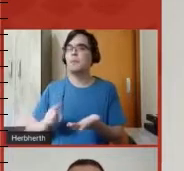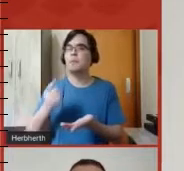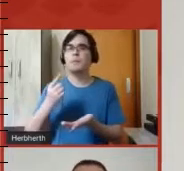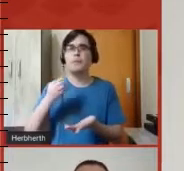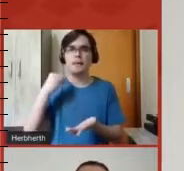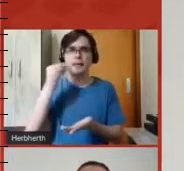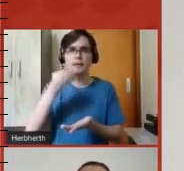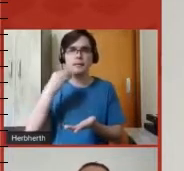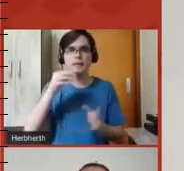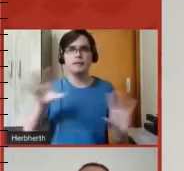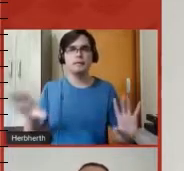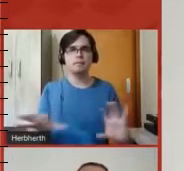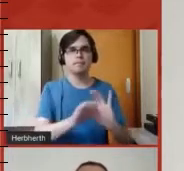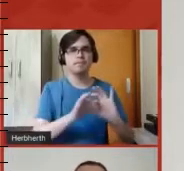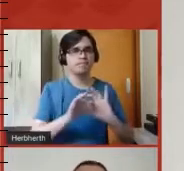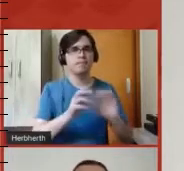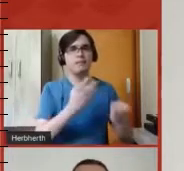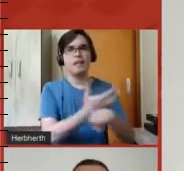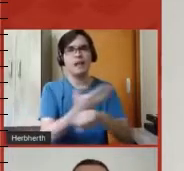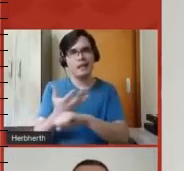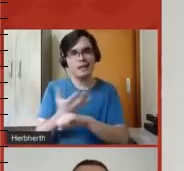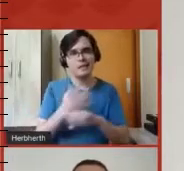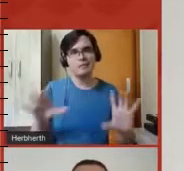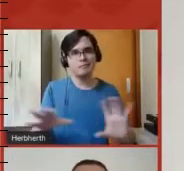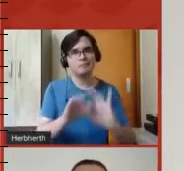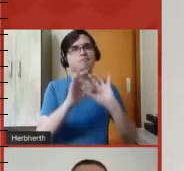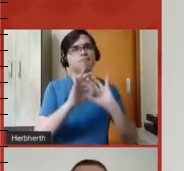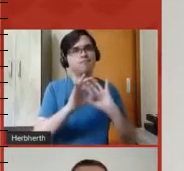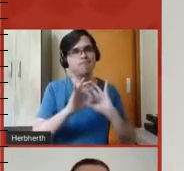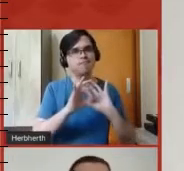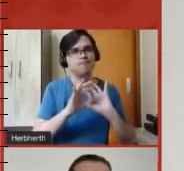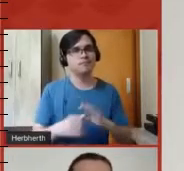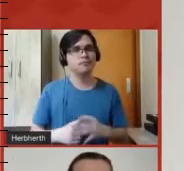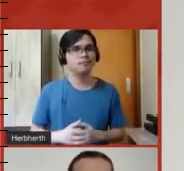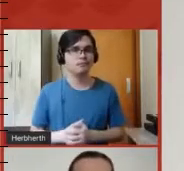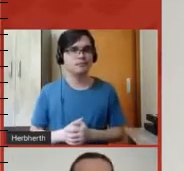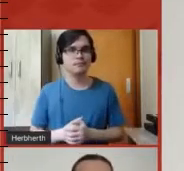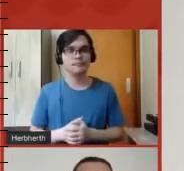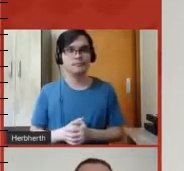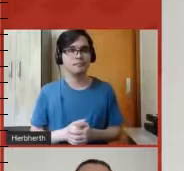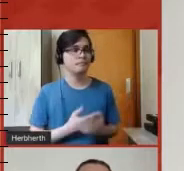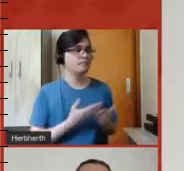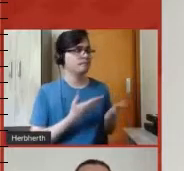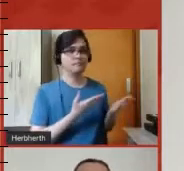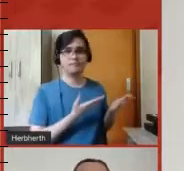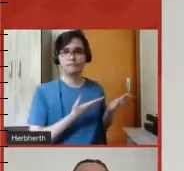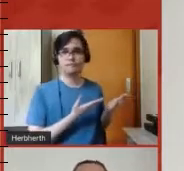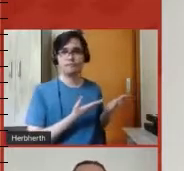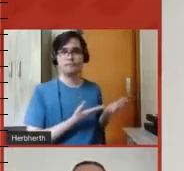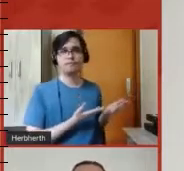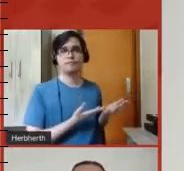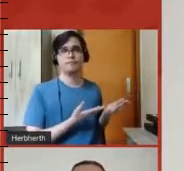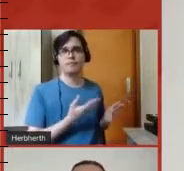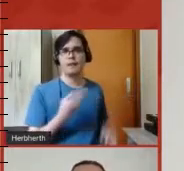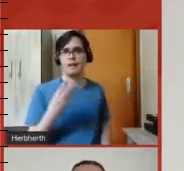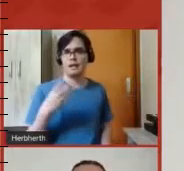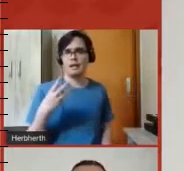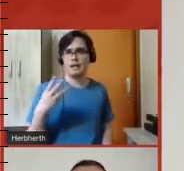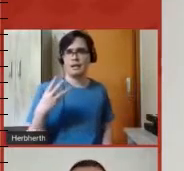Essa foi a segunda estratégia que nós utilizamos. Uma terceira estratégia que nós optamos por